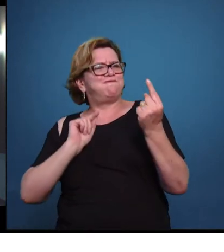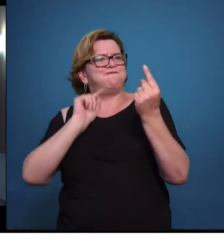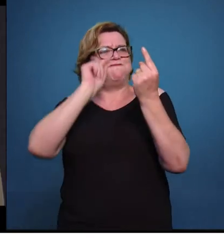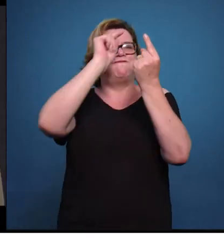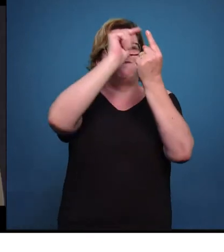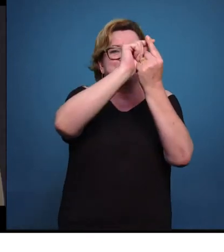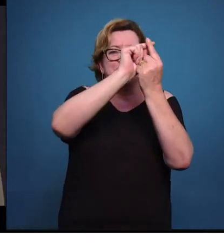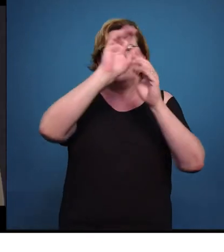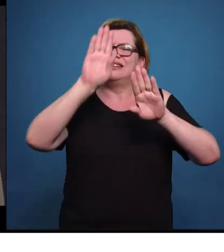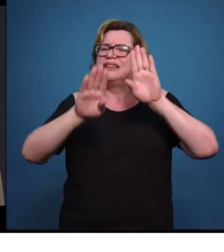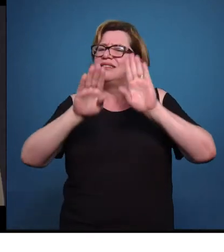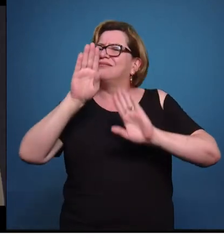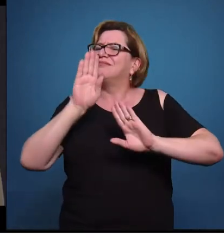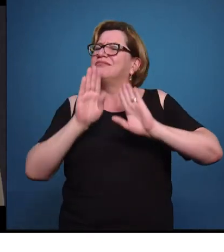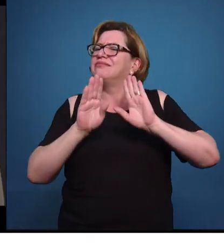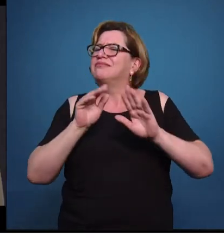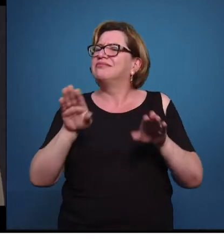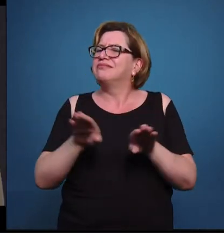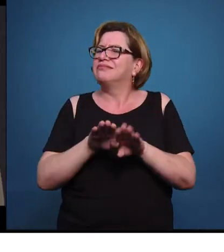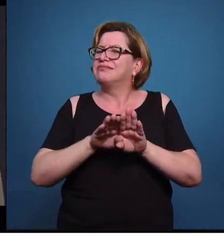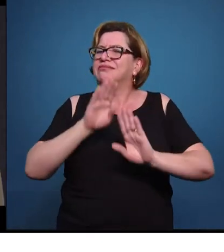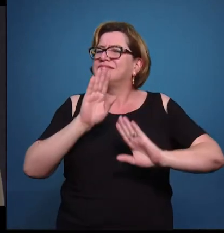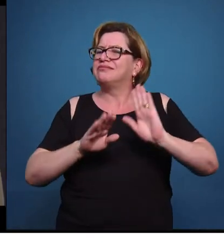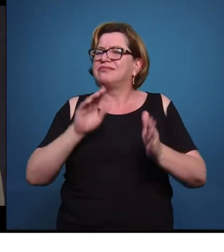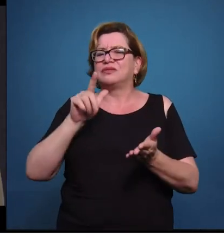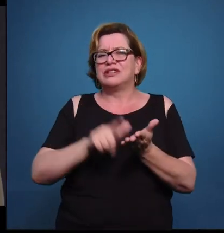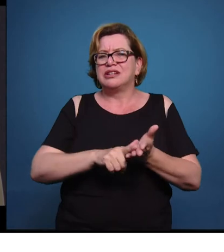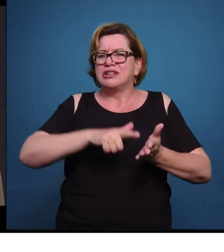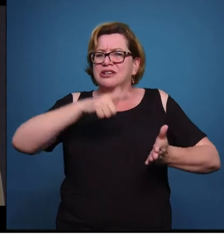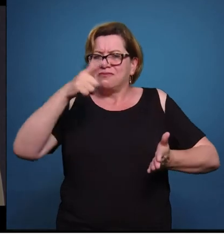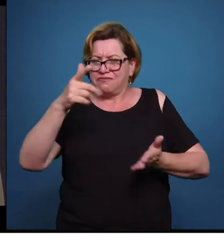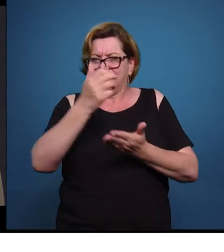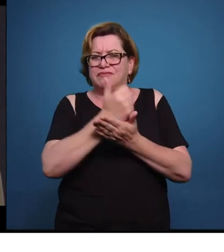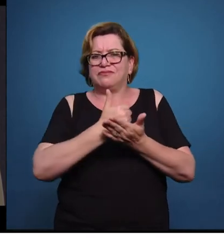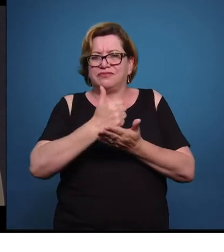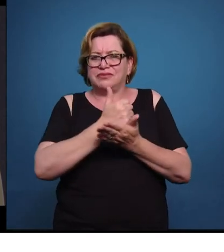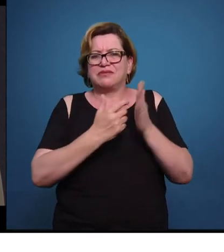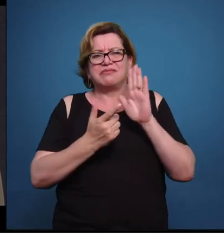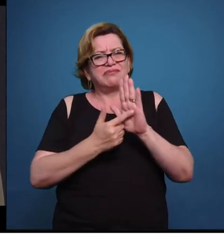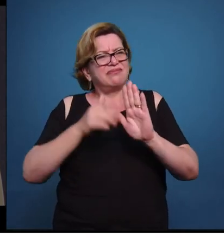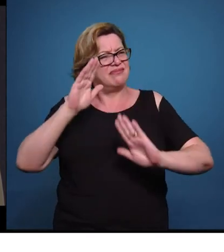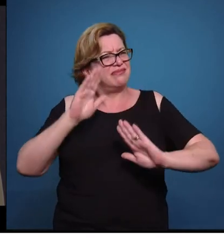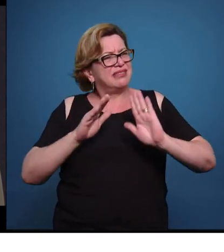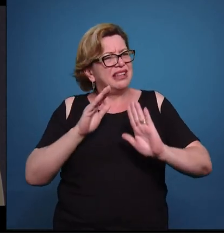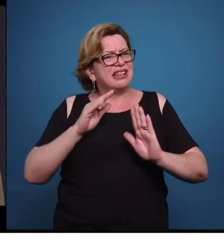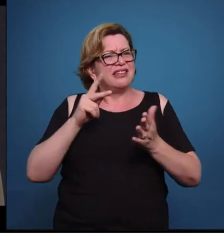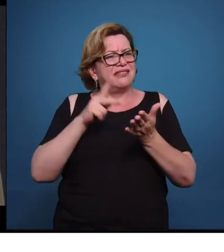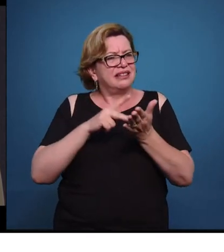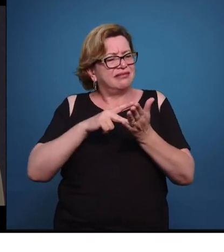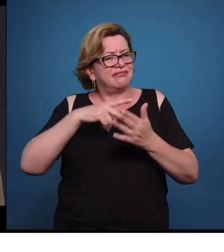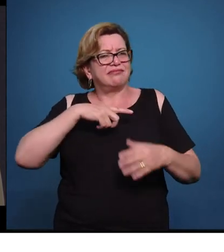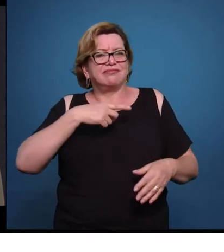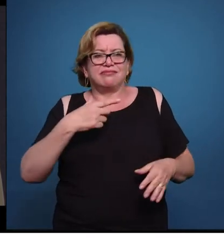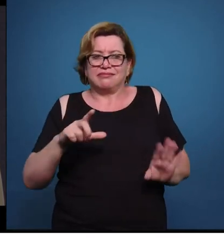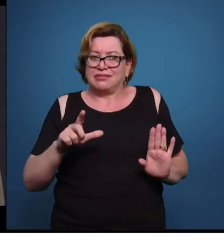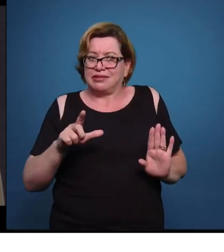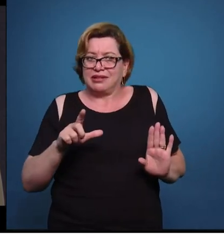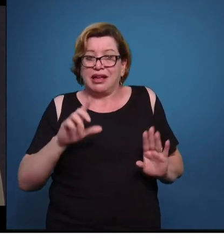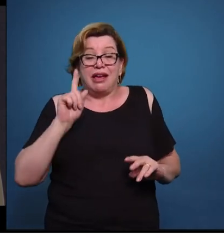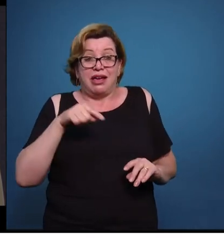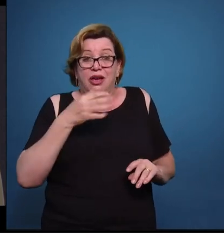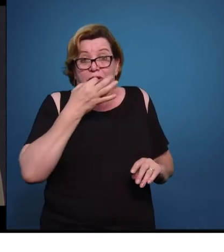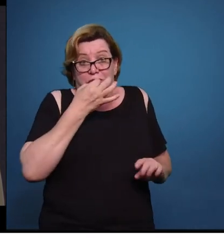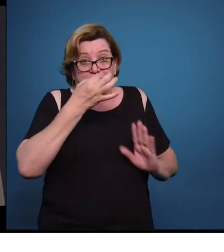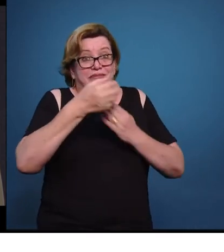matérias, passam ao leitor uma verdade que nem sempre existe, segundo o